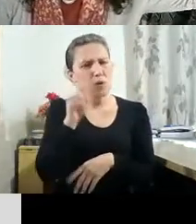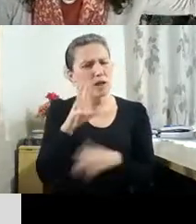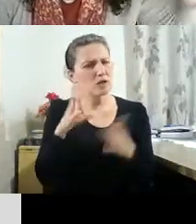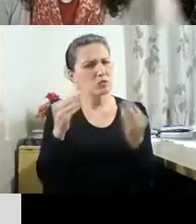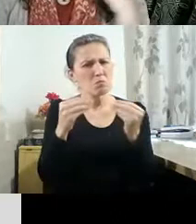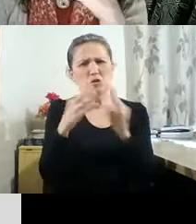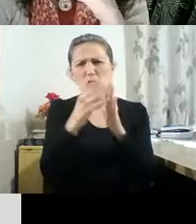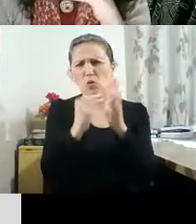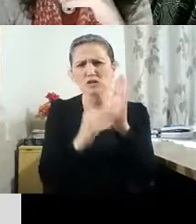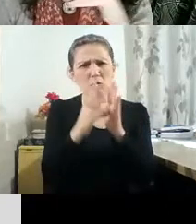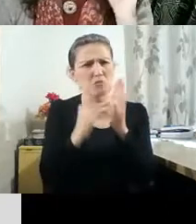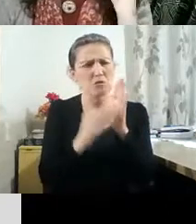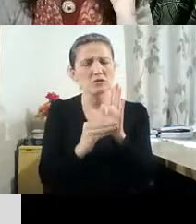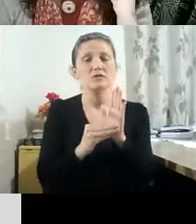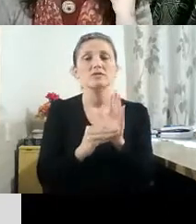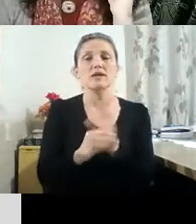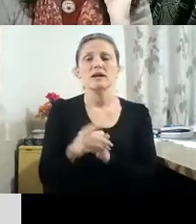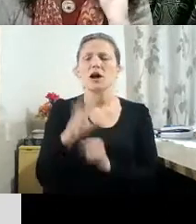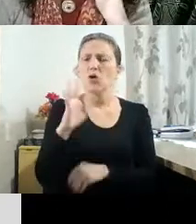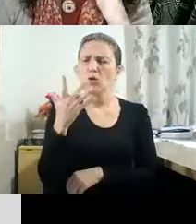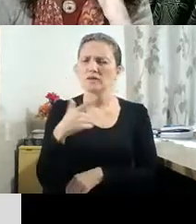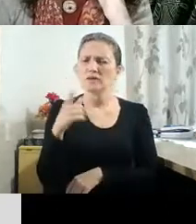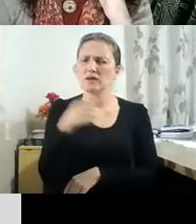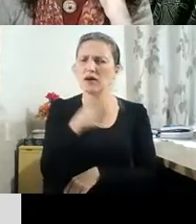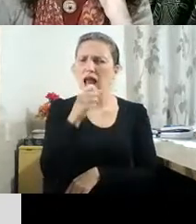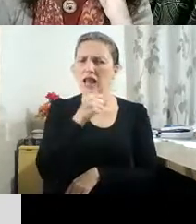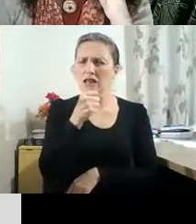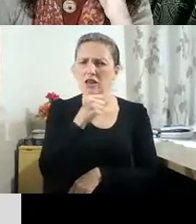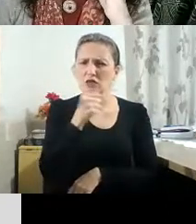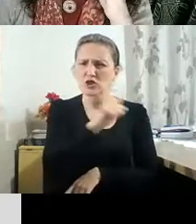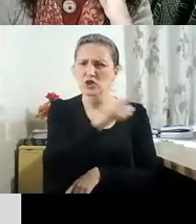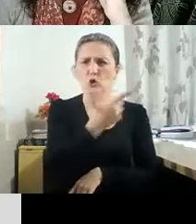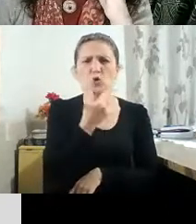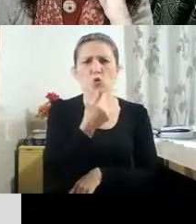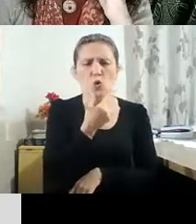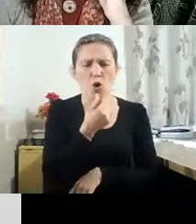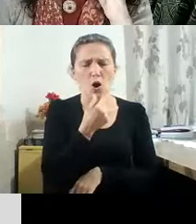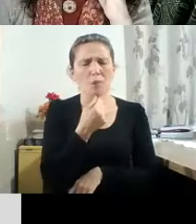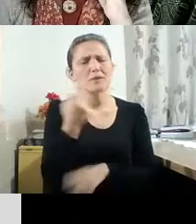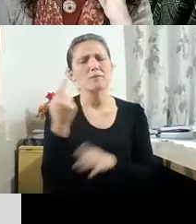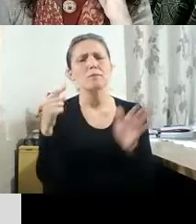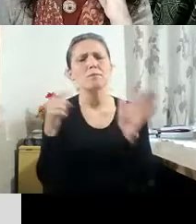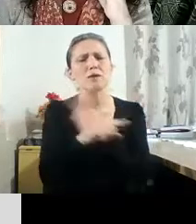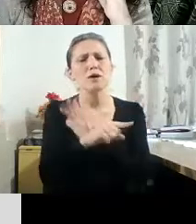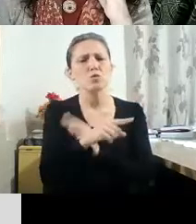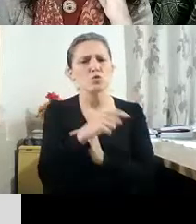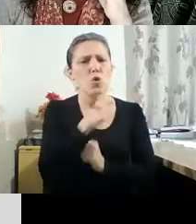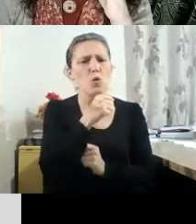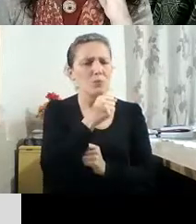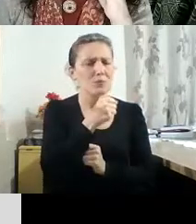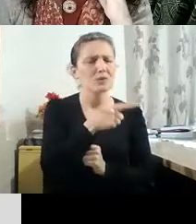para o Alexandre Belém, para o blog Olha V, o Alexandre pergunta se a fotografia tem limites